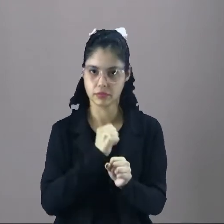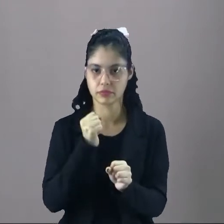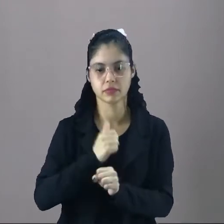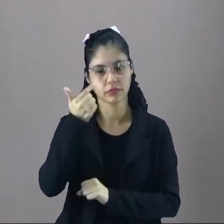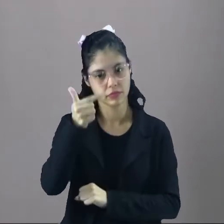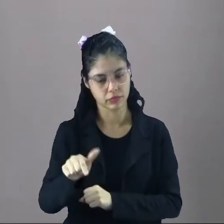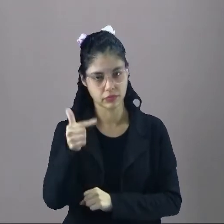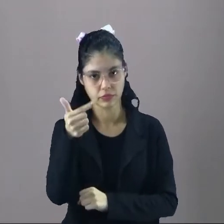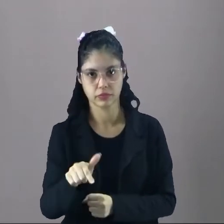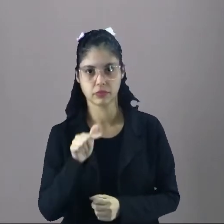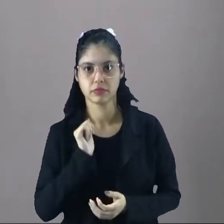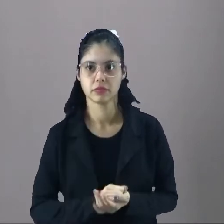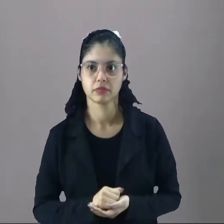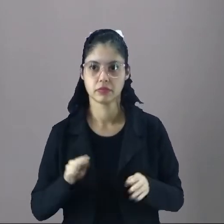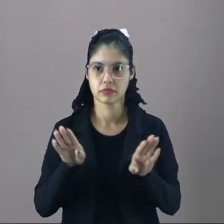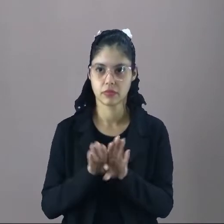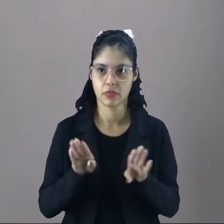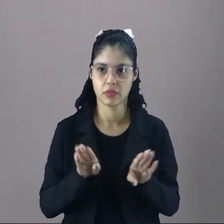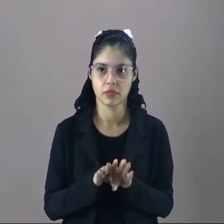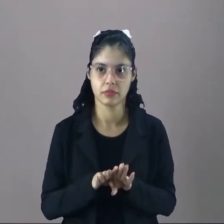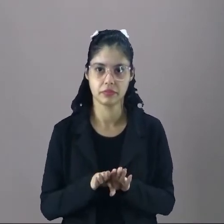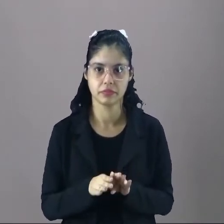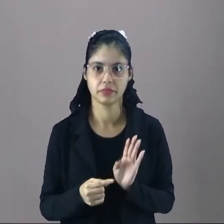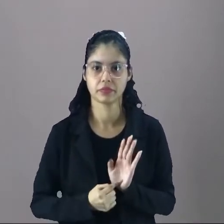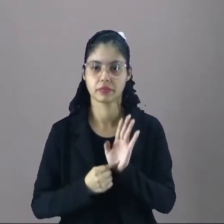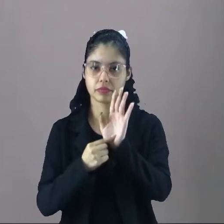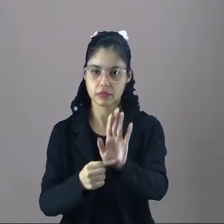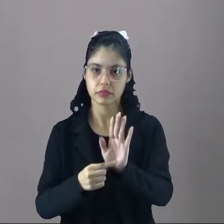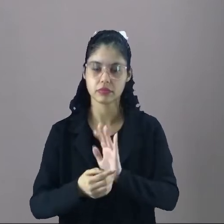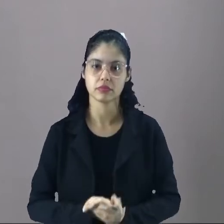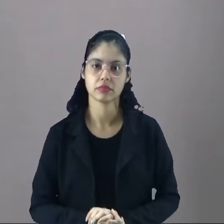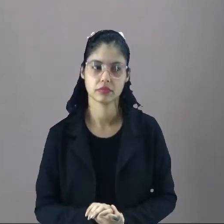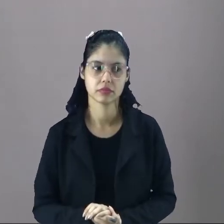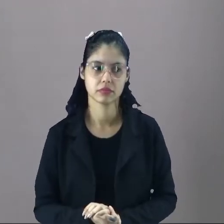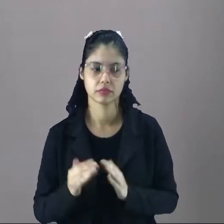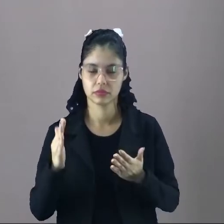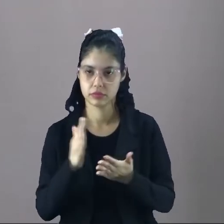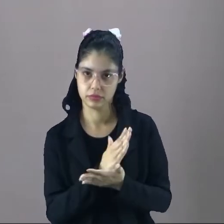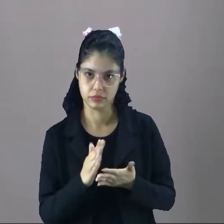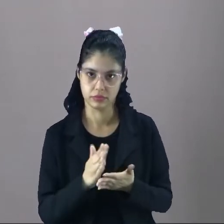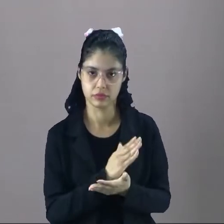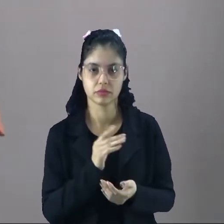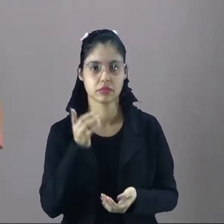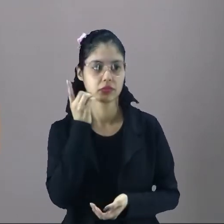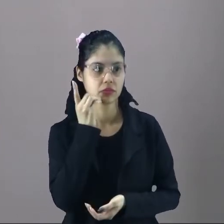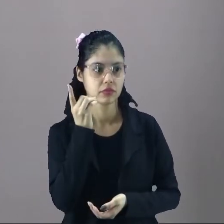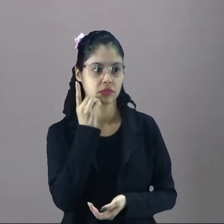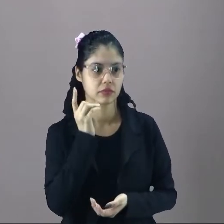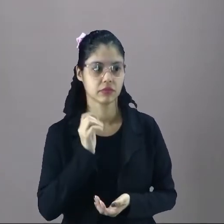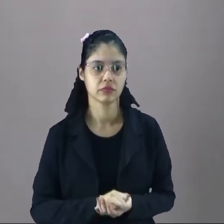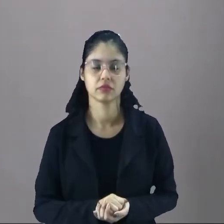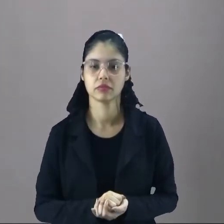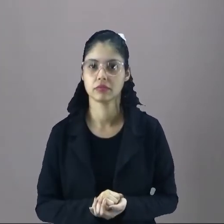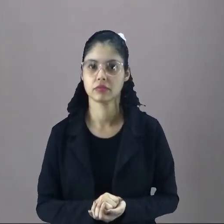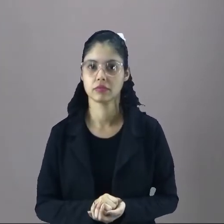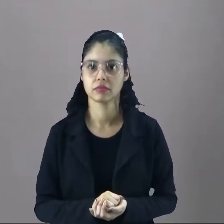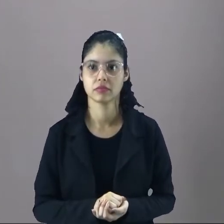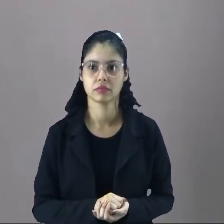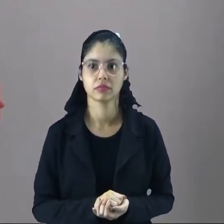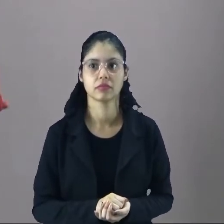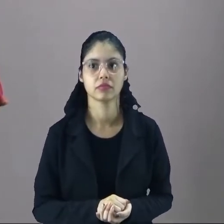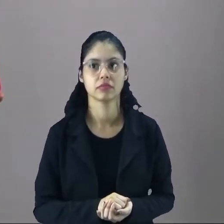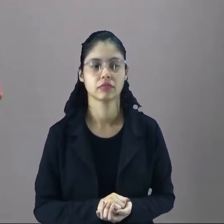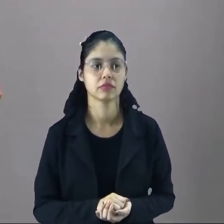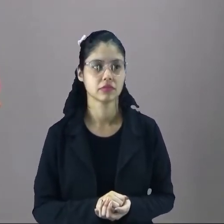se repete. Também, crianças, eu quero mostrar para vocês algumas datas comemorativas, que